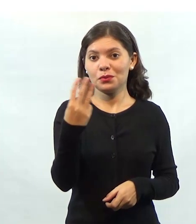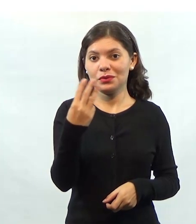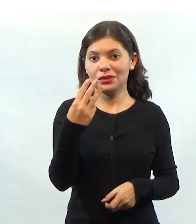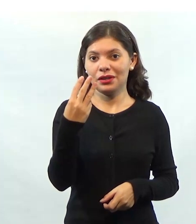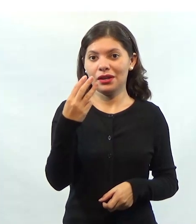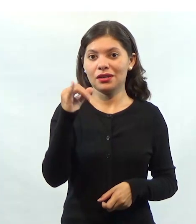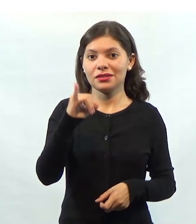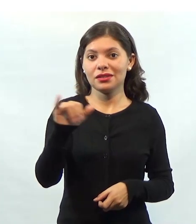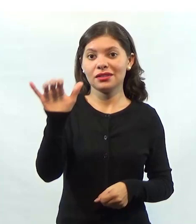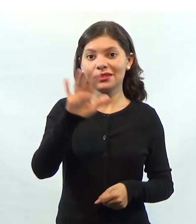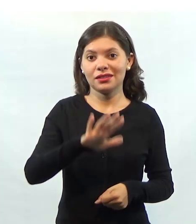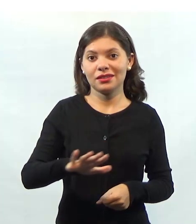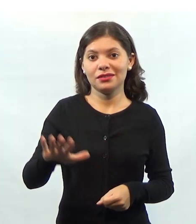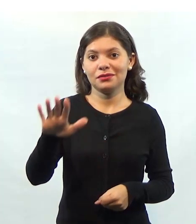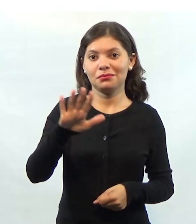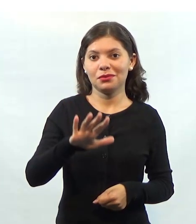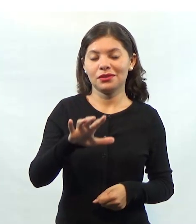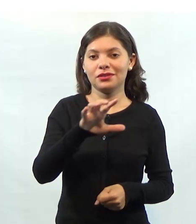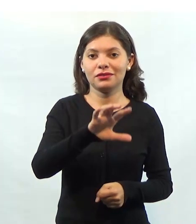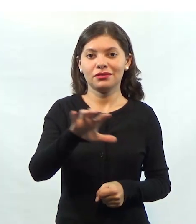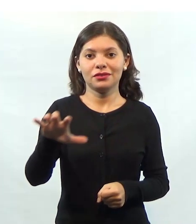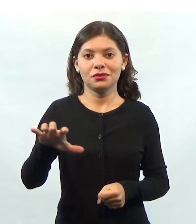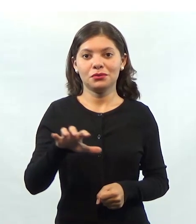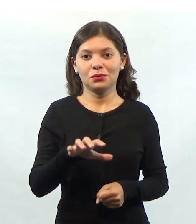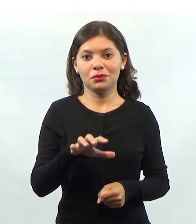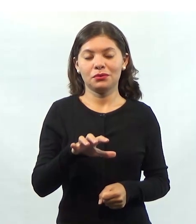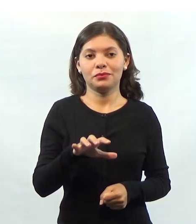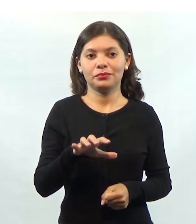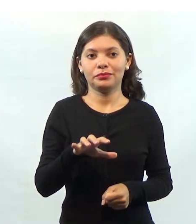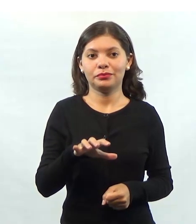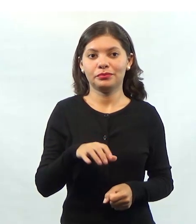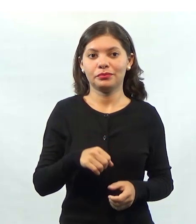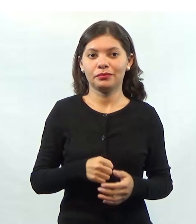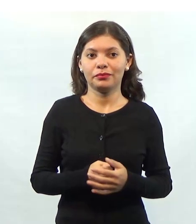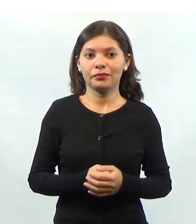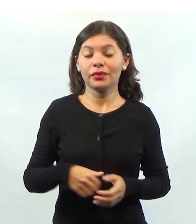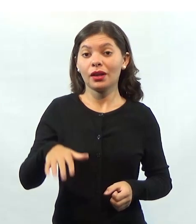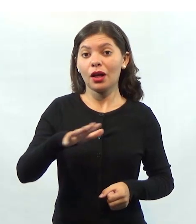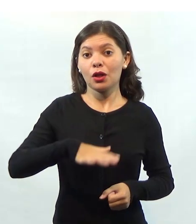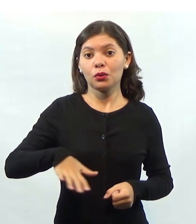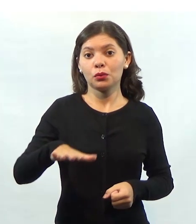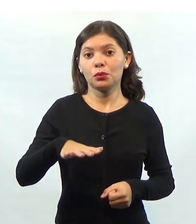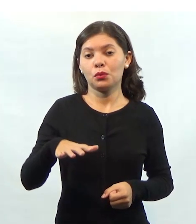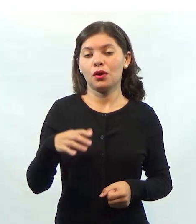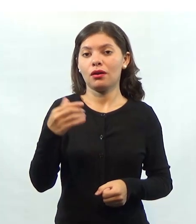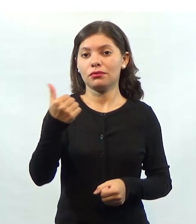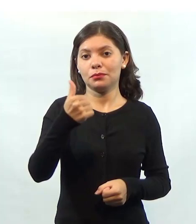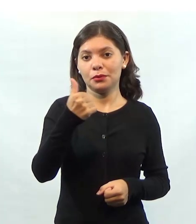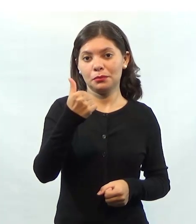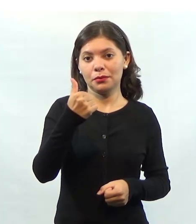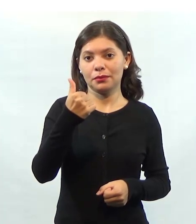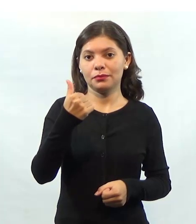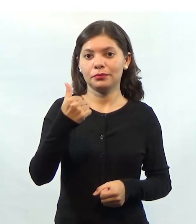setores, as empresas que atuam nesses três setores, elas atuam no setor primário.